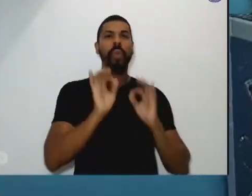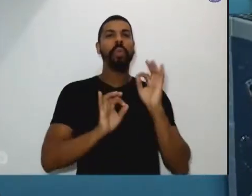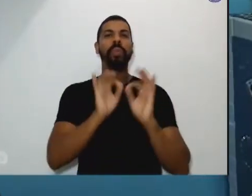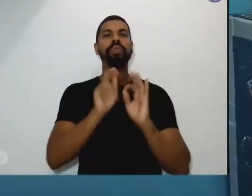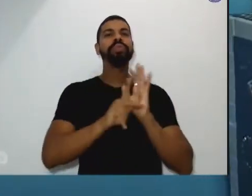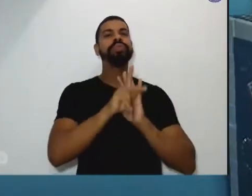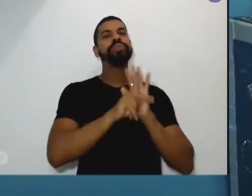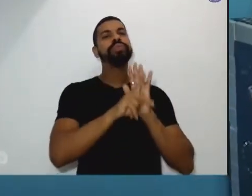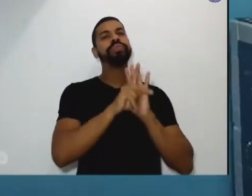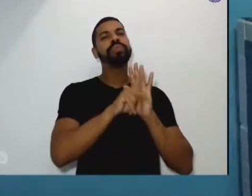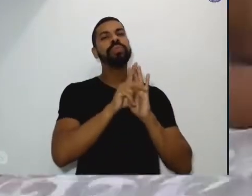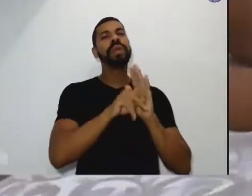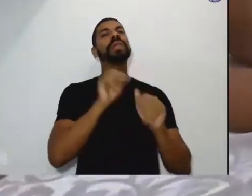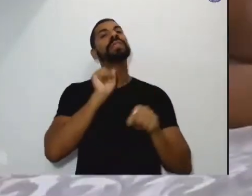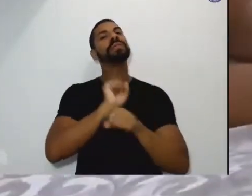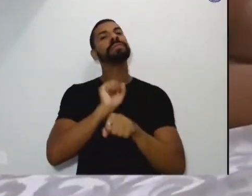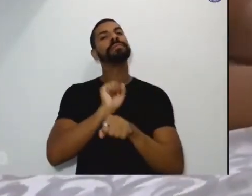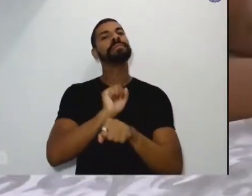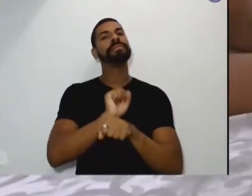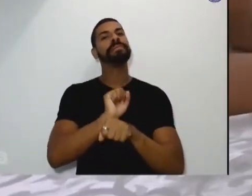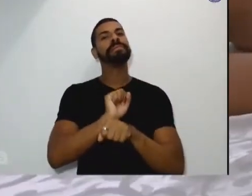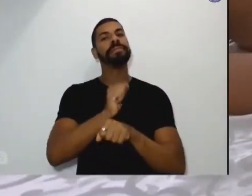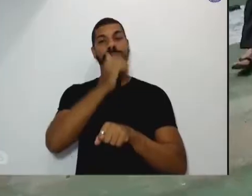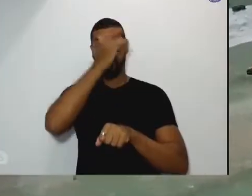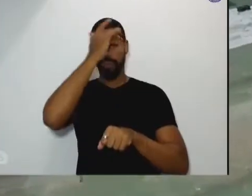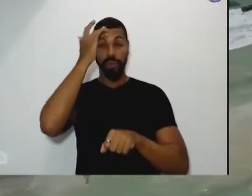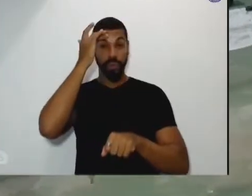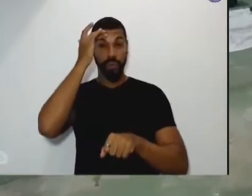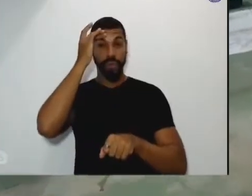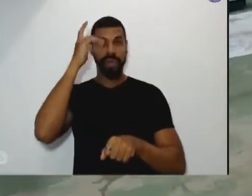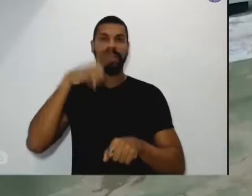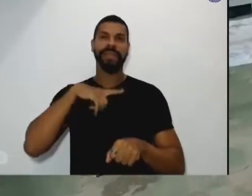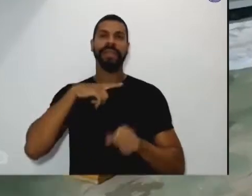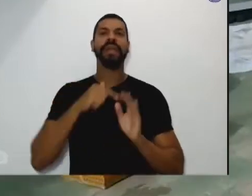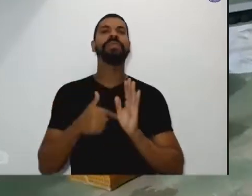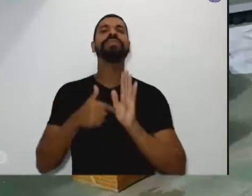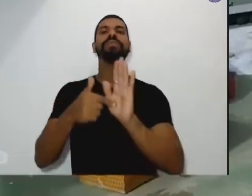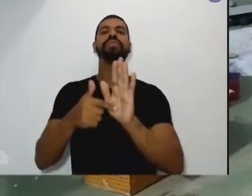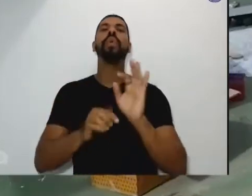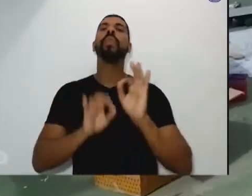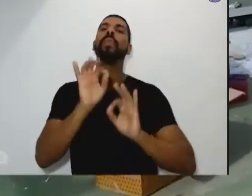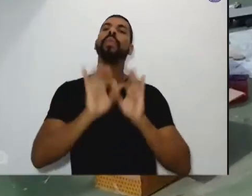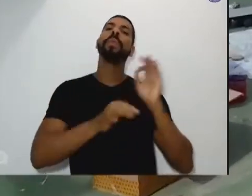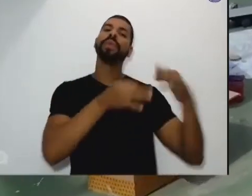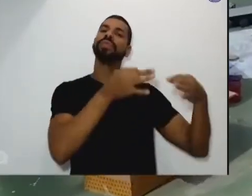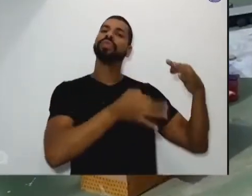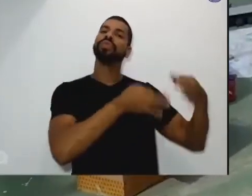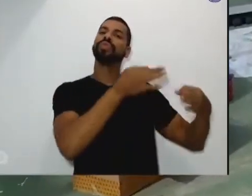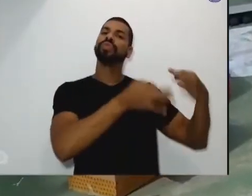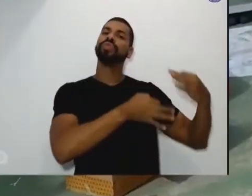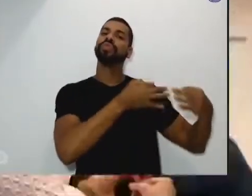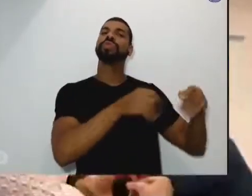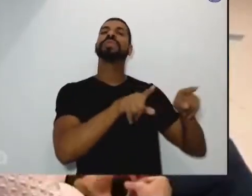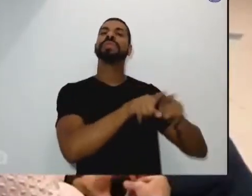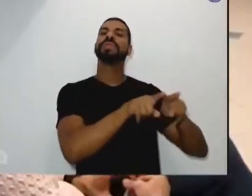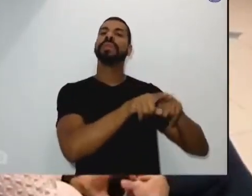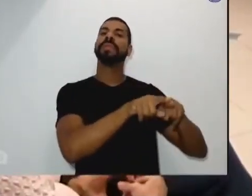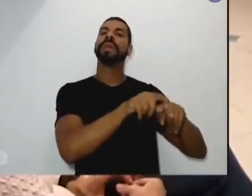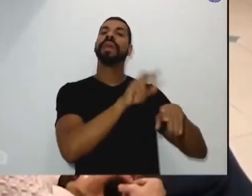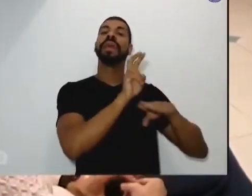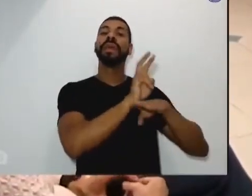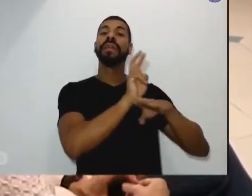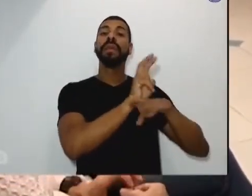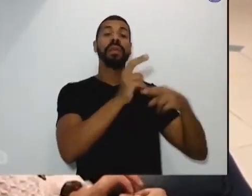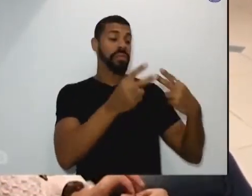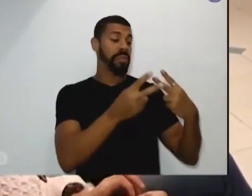de Assistência aos Condenados, a APAC, desenvolvem programas de justiça restaurativa que humanizam prisões, diminuem